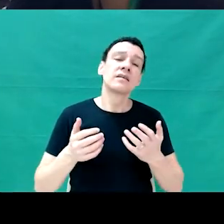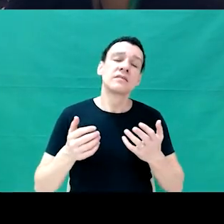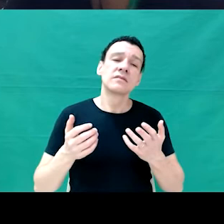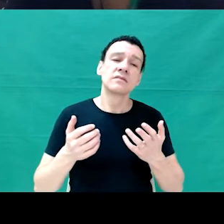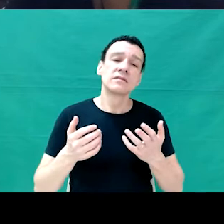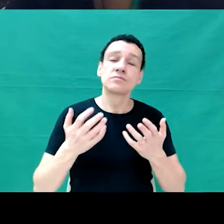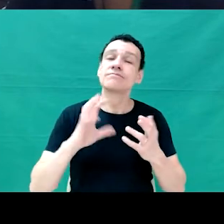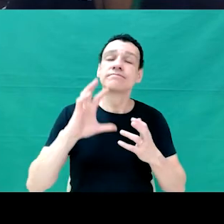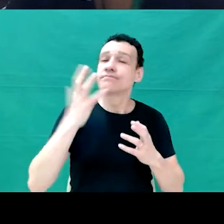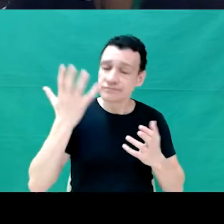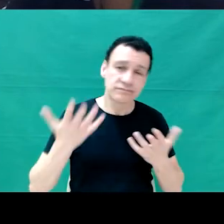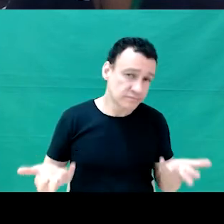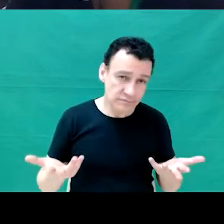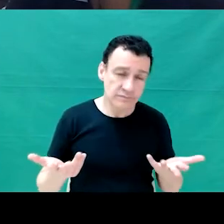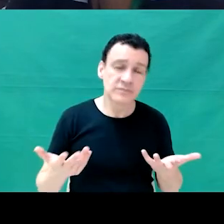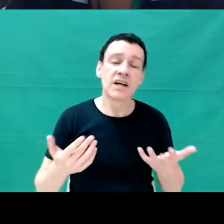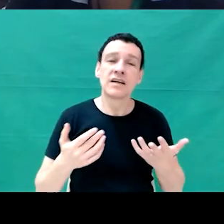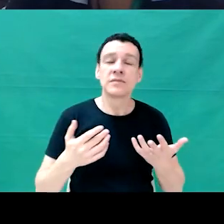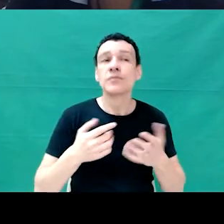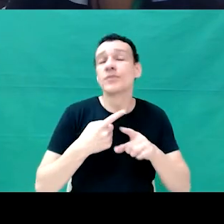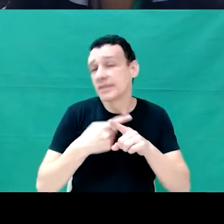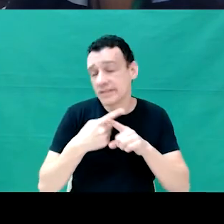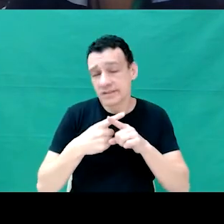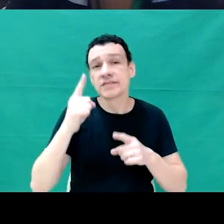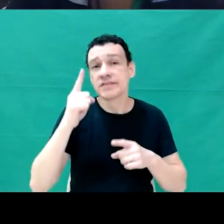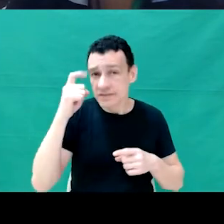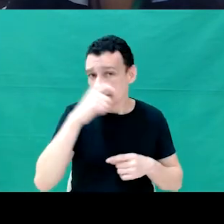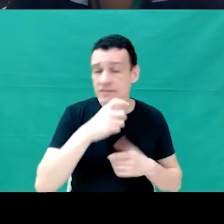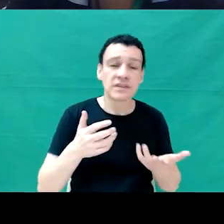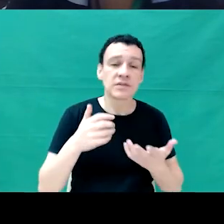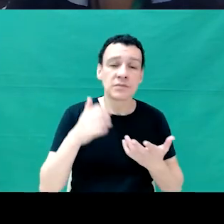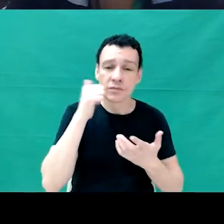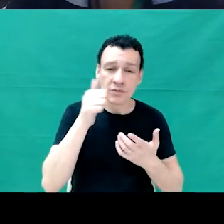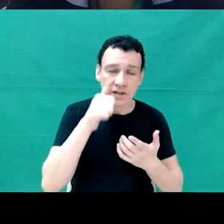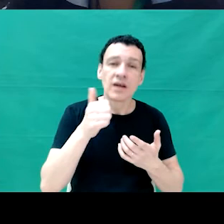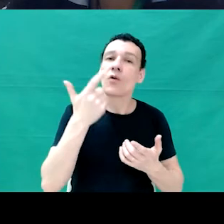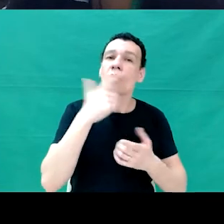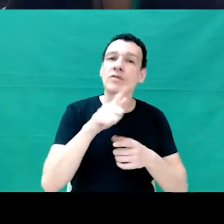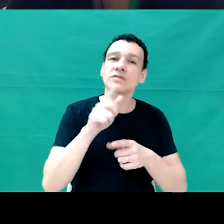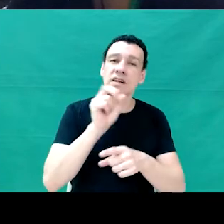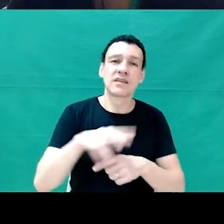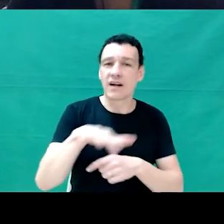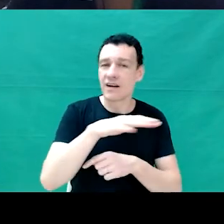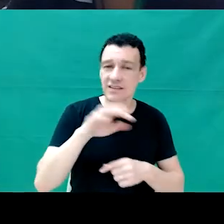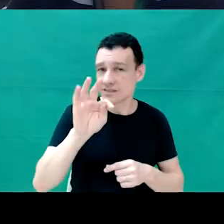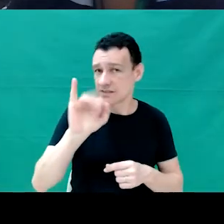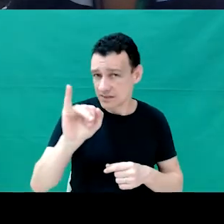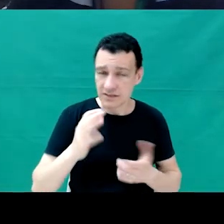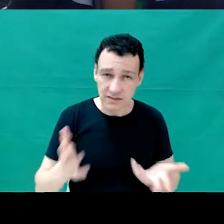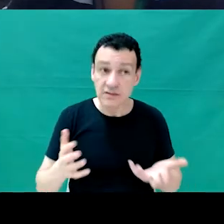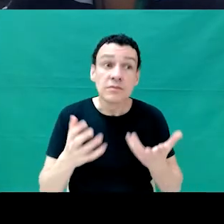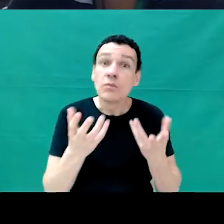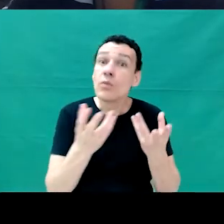dessa questão da dificuldade das mulheres em se ingressar na TI, das diversas